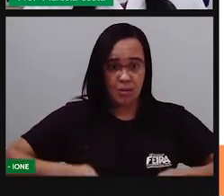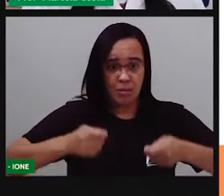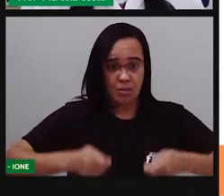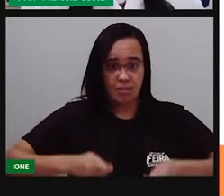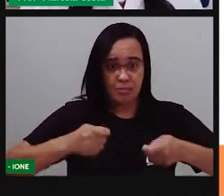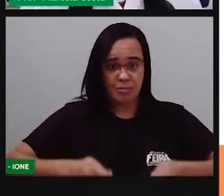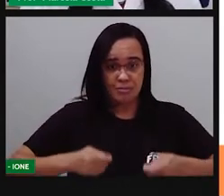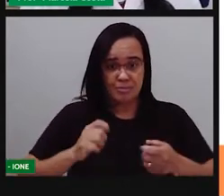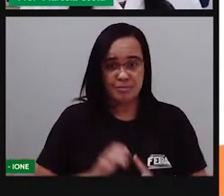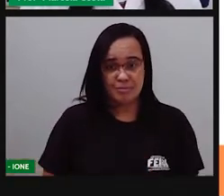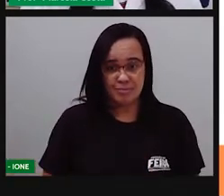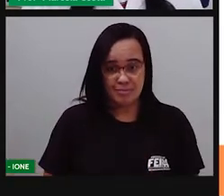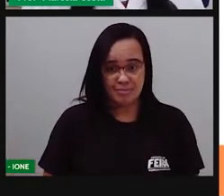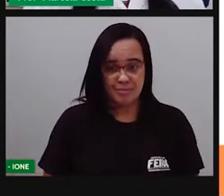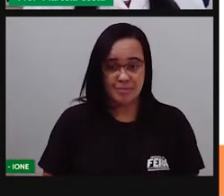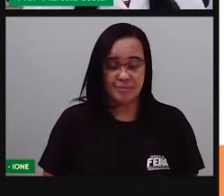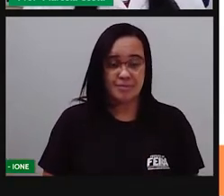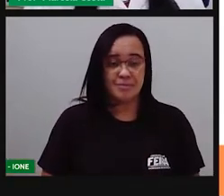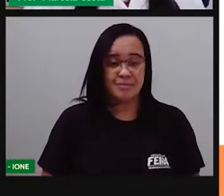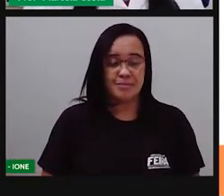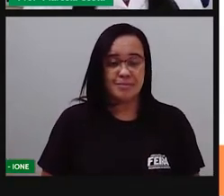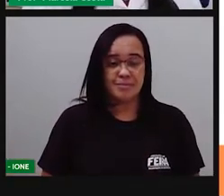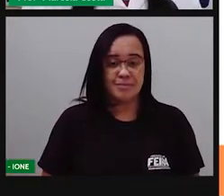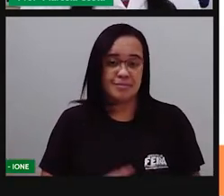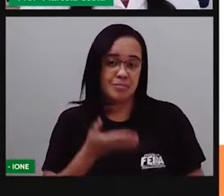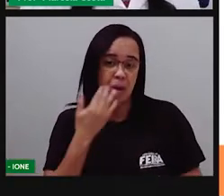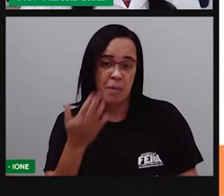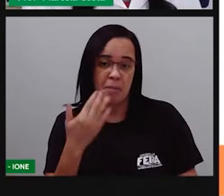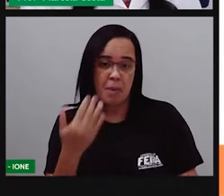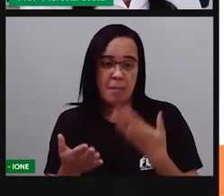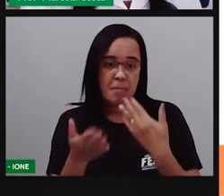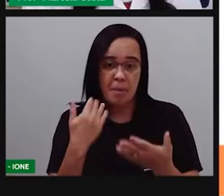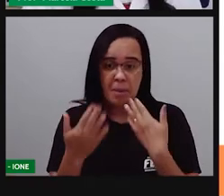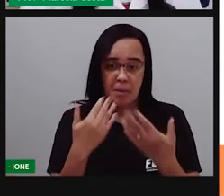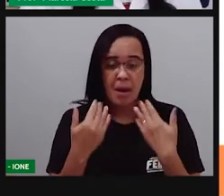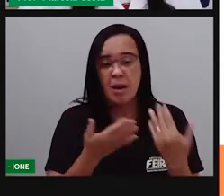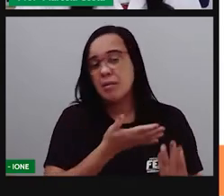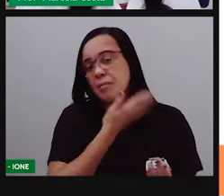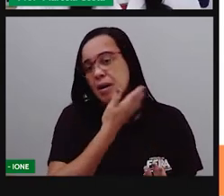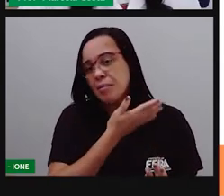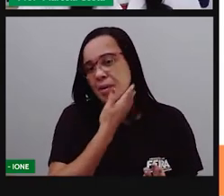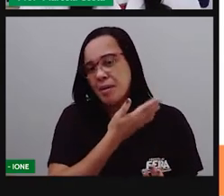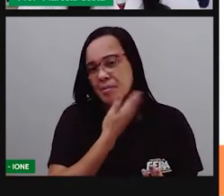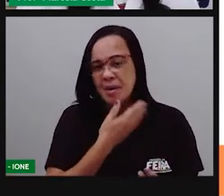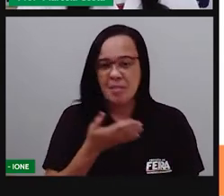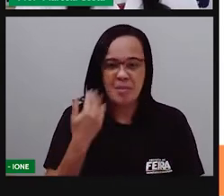batendo papo e o papo soltando vento.